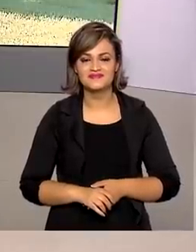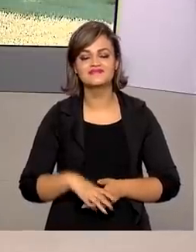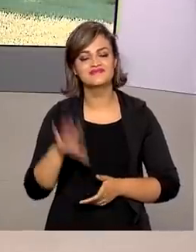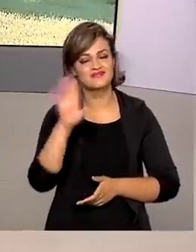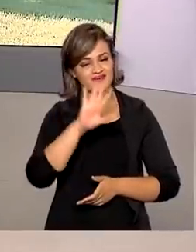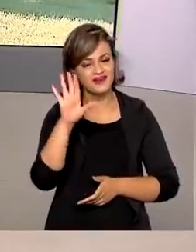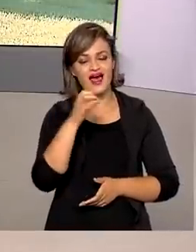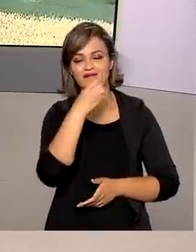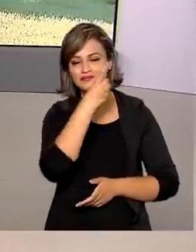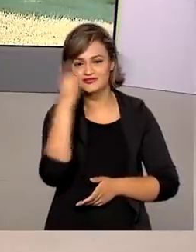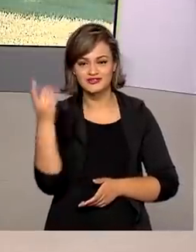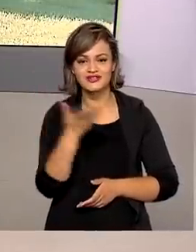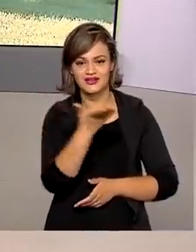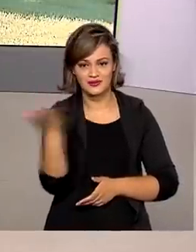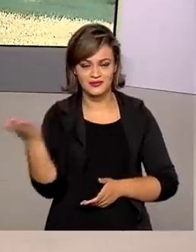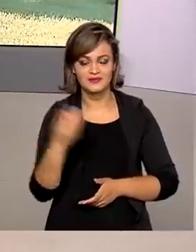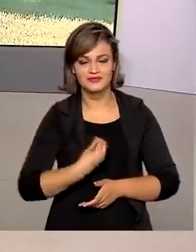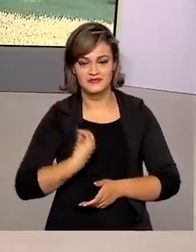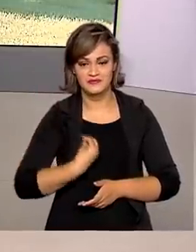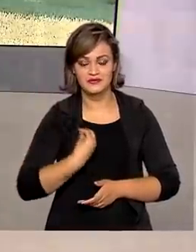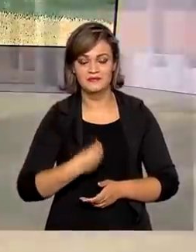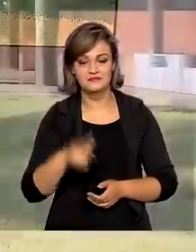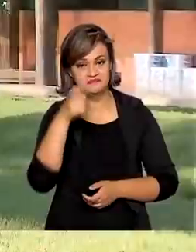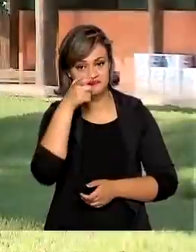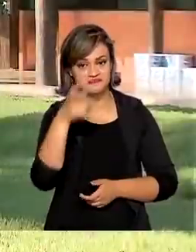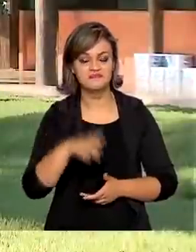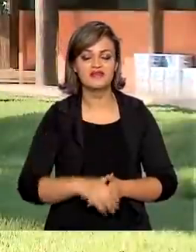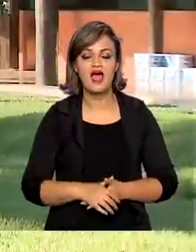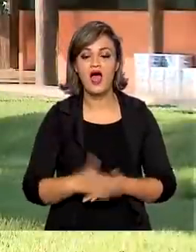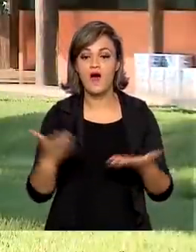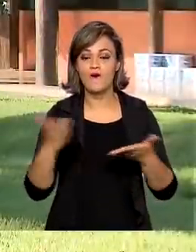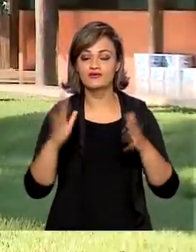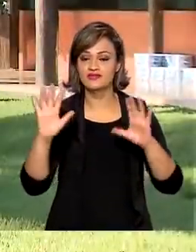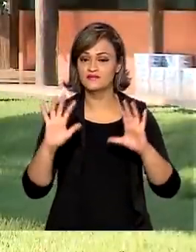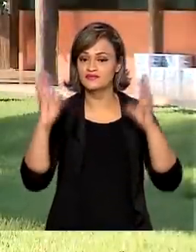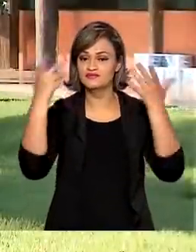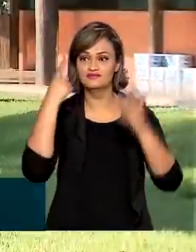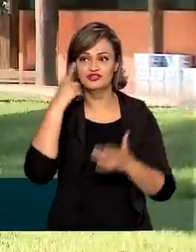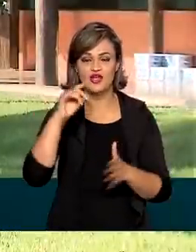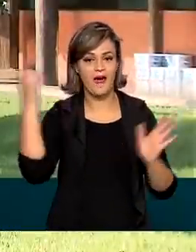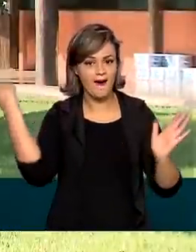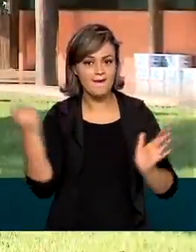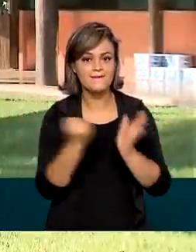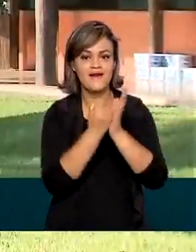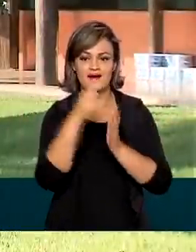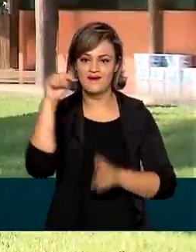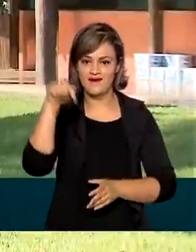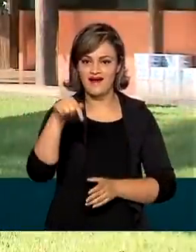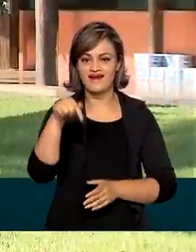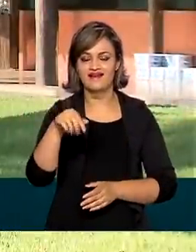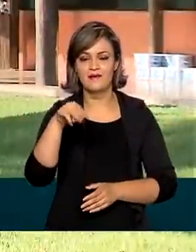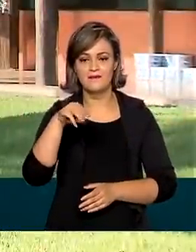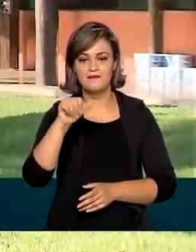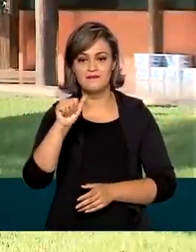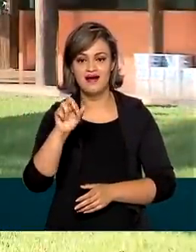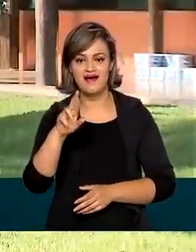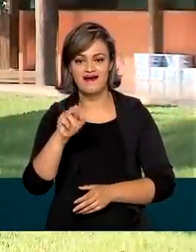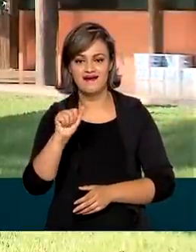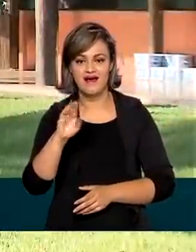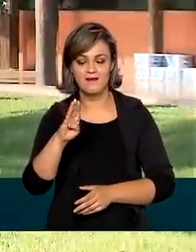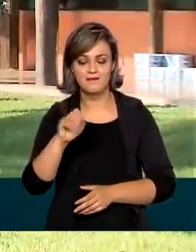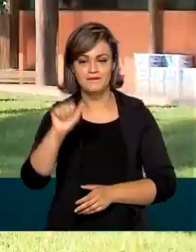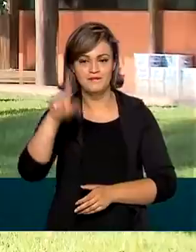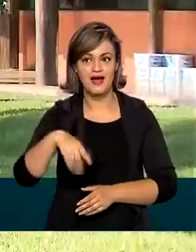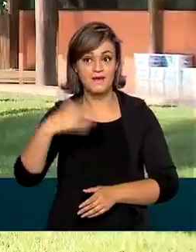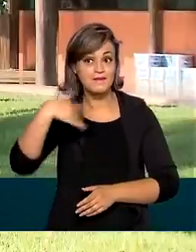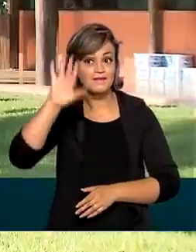Olá, Dani. Bom dia a você e a todos que nos acompanham. Hoje será celebrado um momento histórico aqui em Marabá, a maior entrega